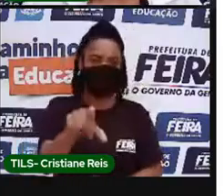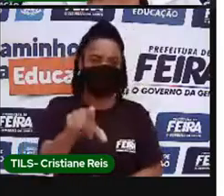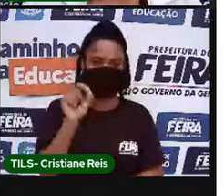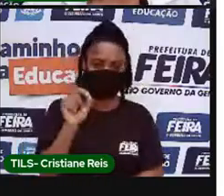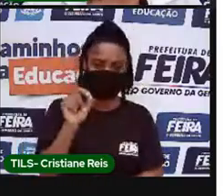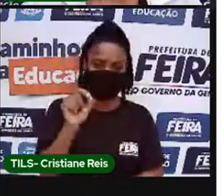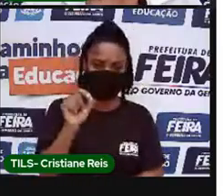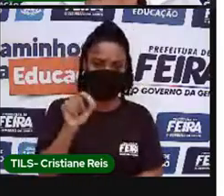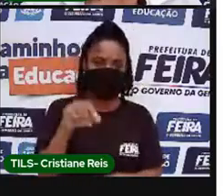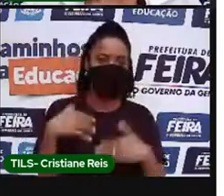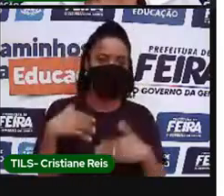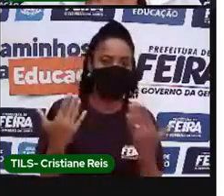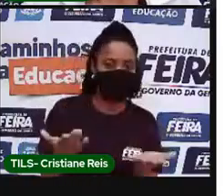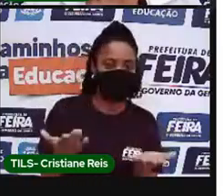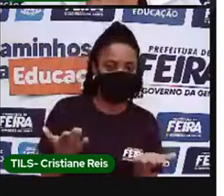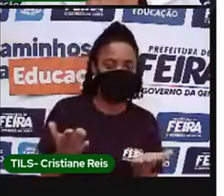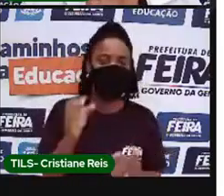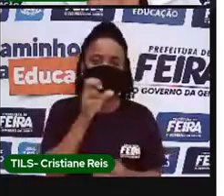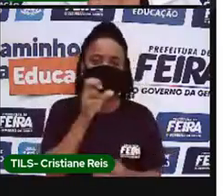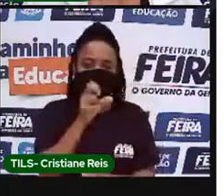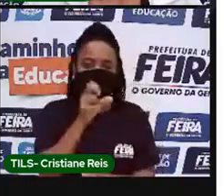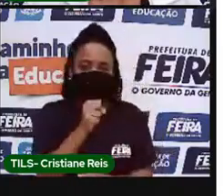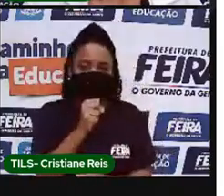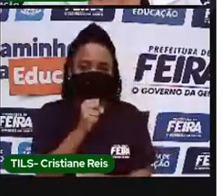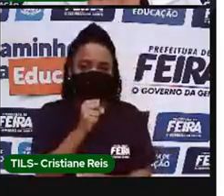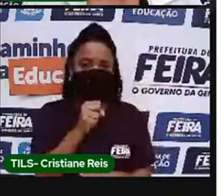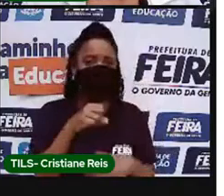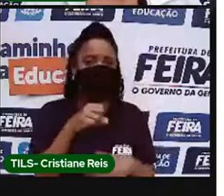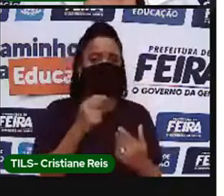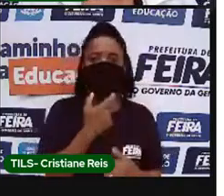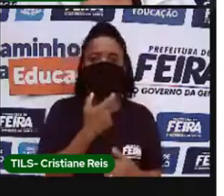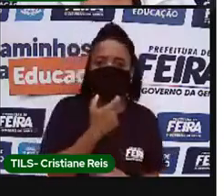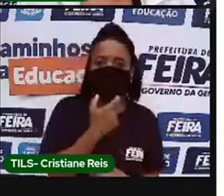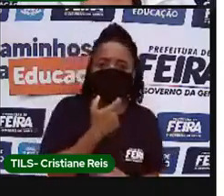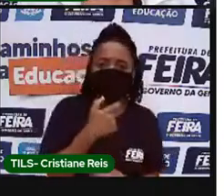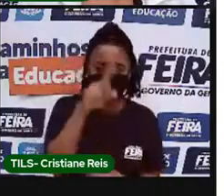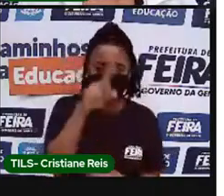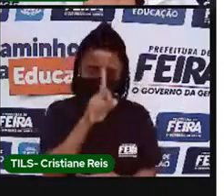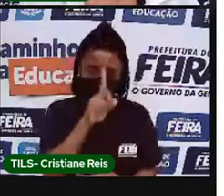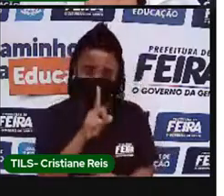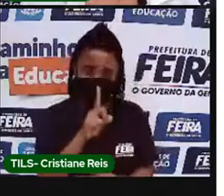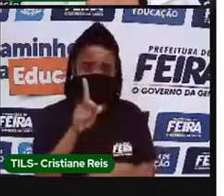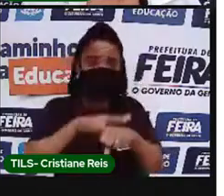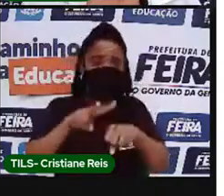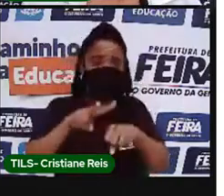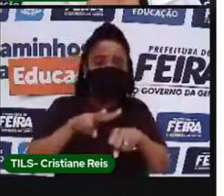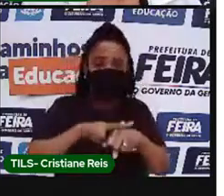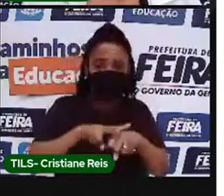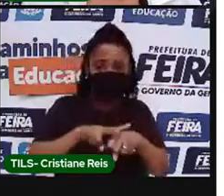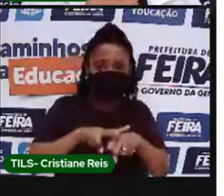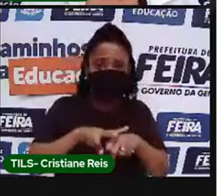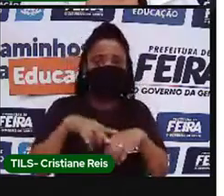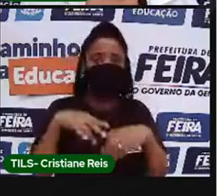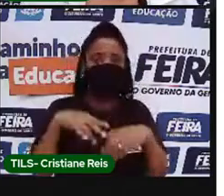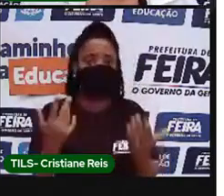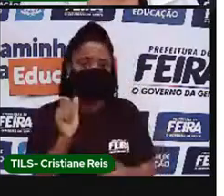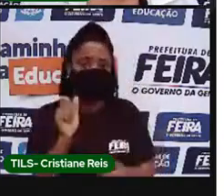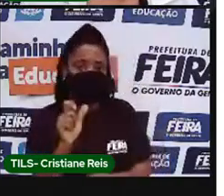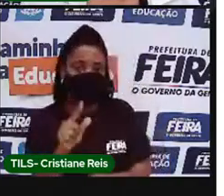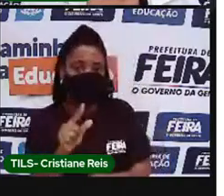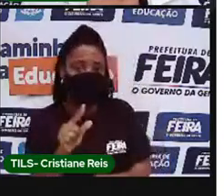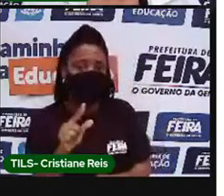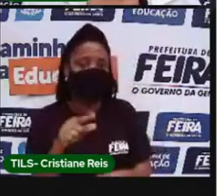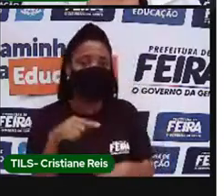Red, orange, yellow, green, chill, blue,